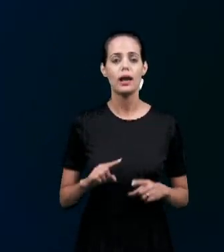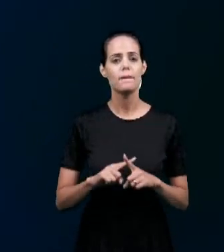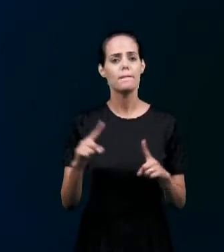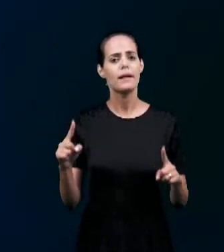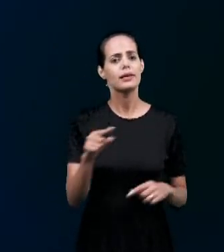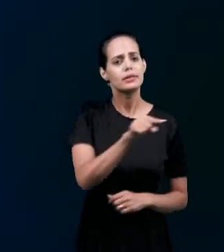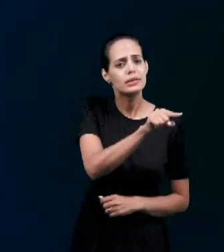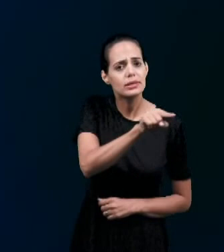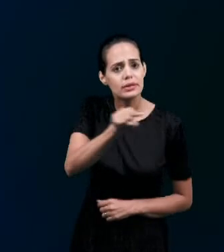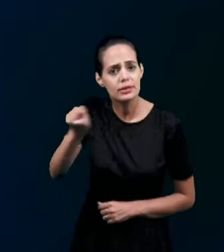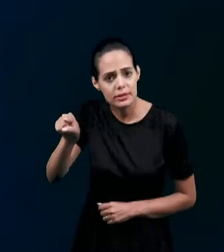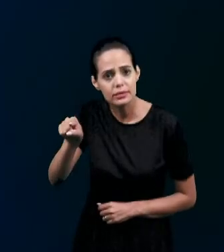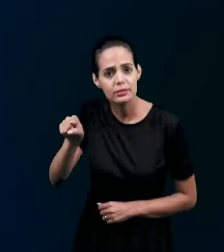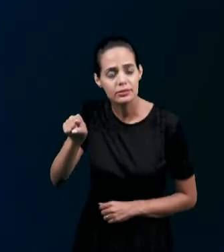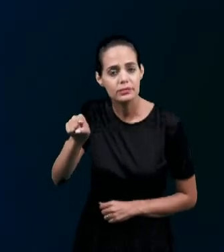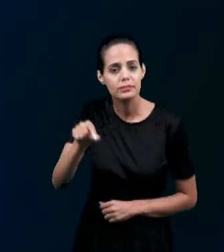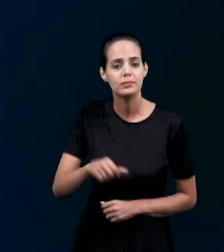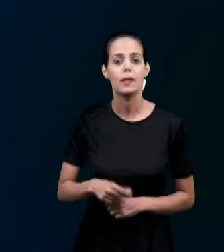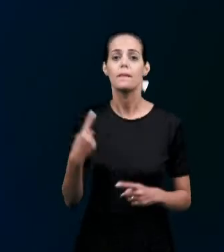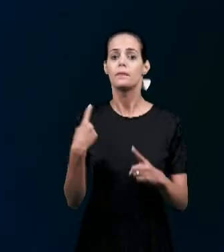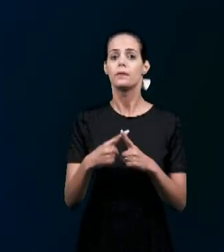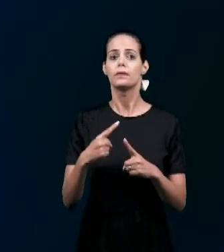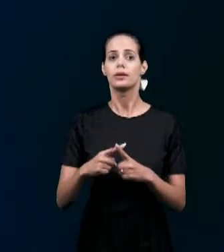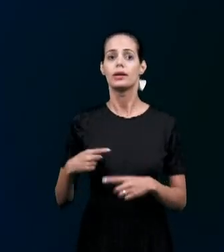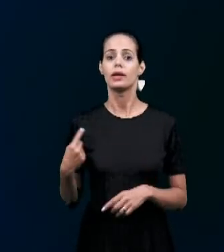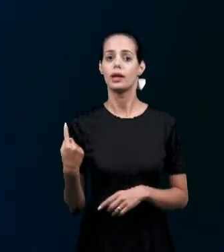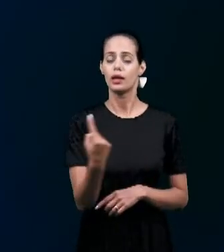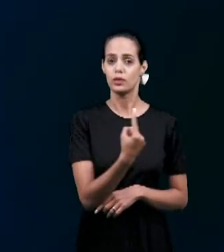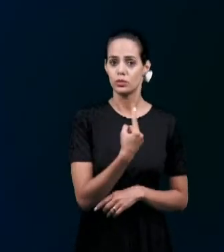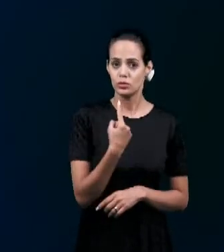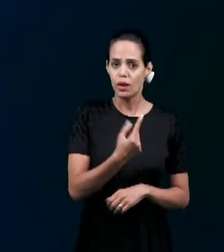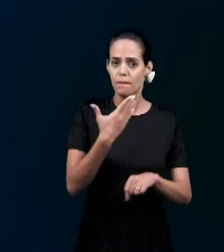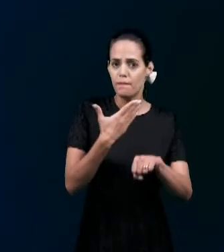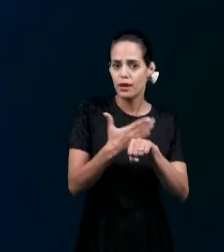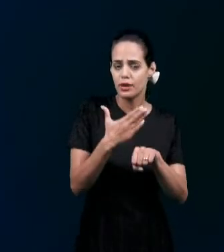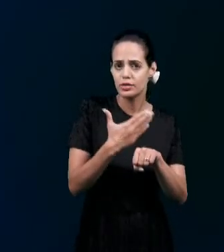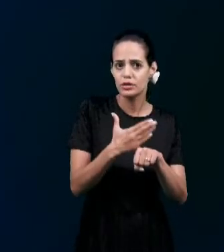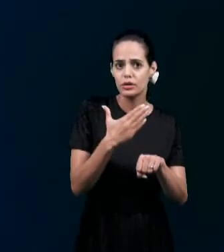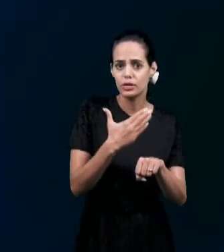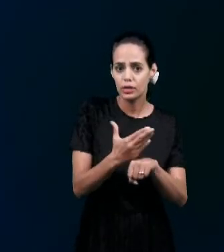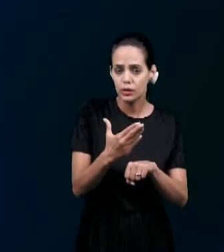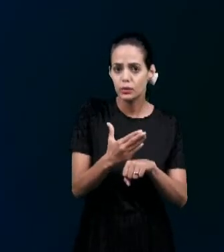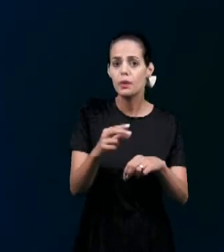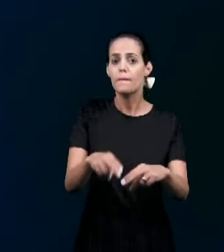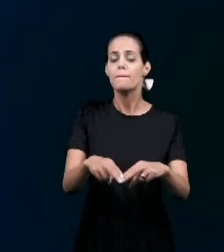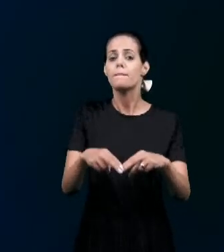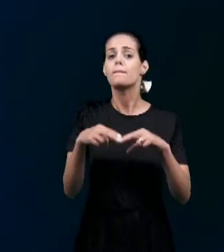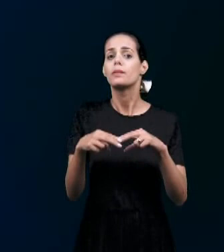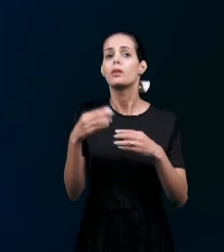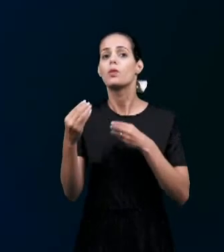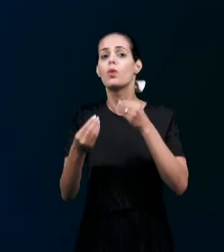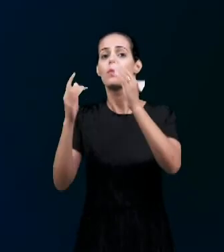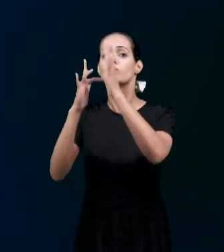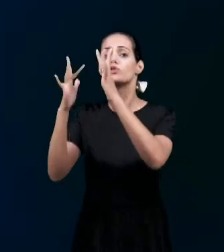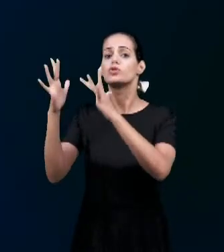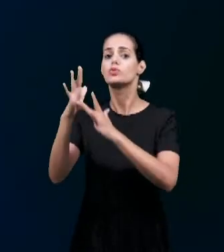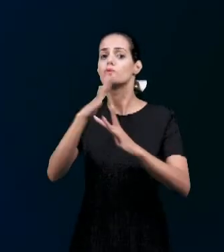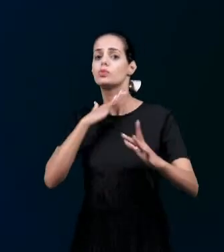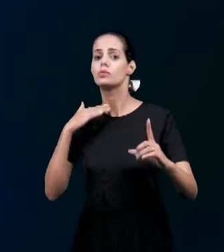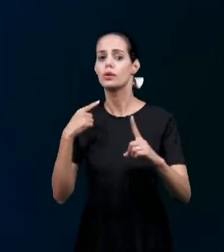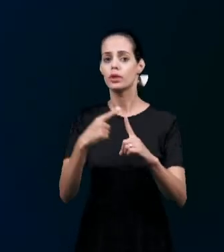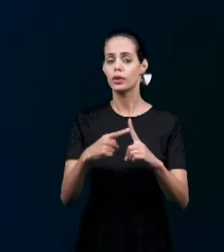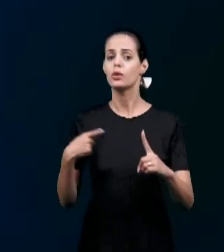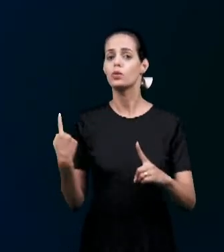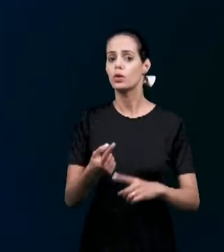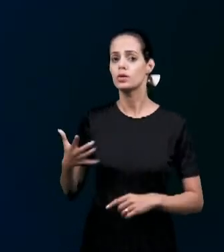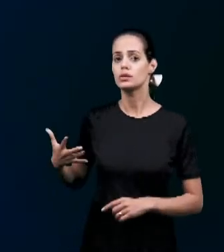Porque nós estamos Exercendo o nosso dia Através do nosso sacrifício Quando nós Adoramos a Deus Quando nós Nos